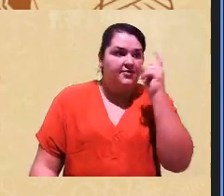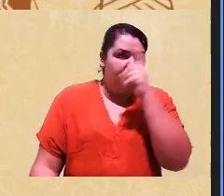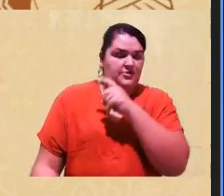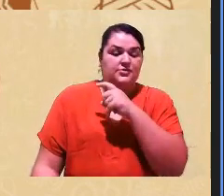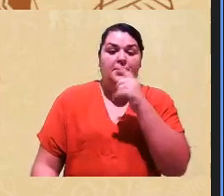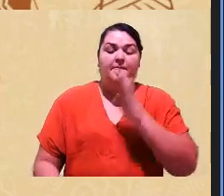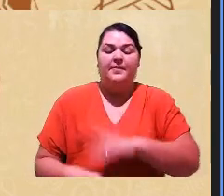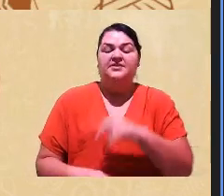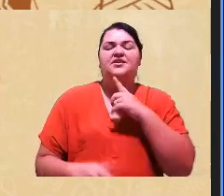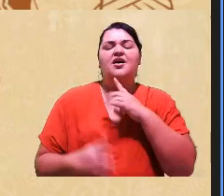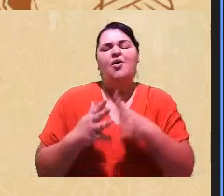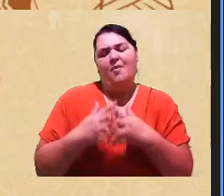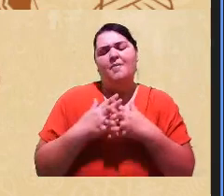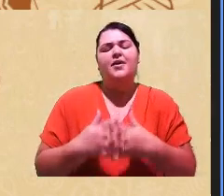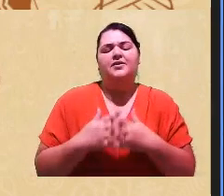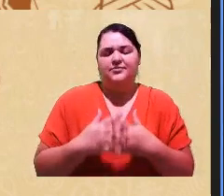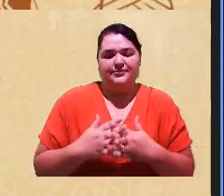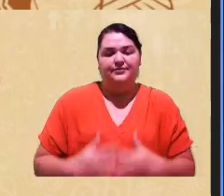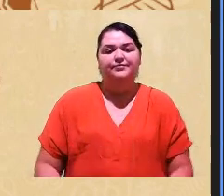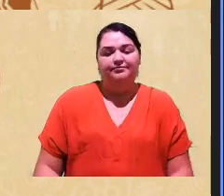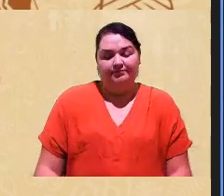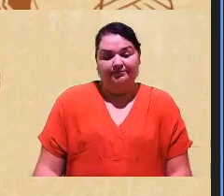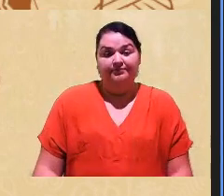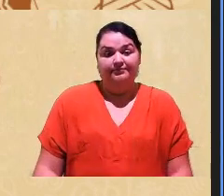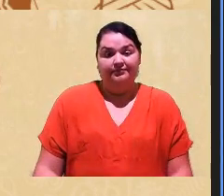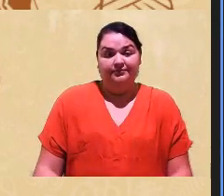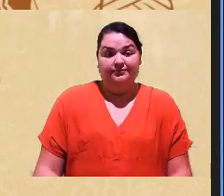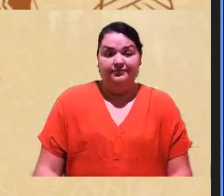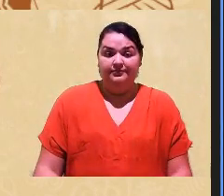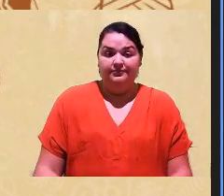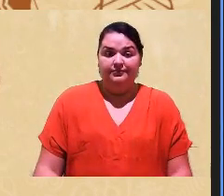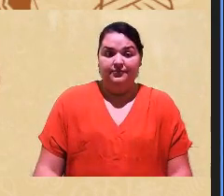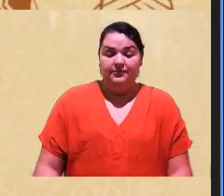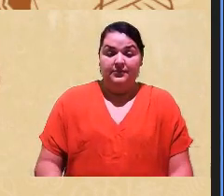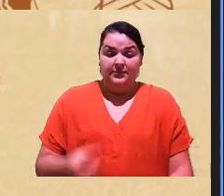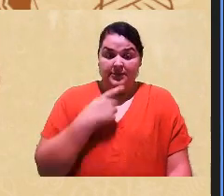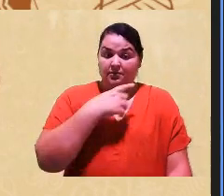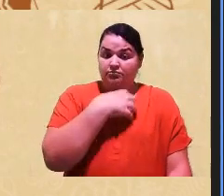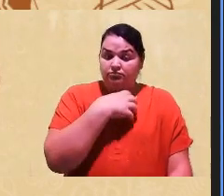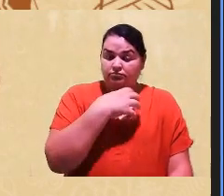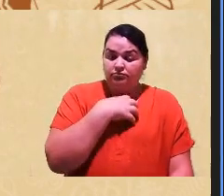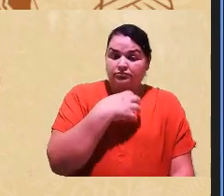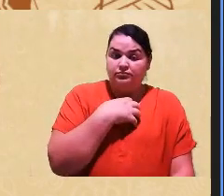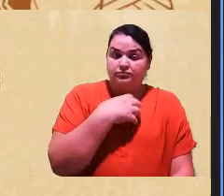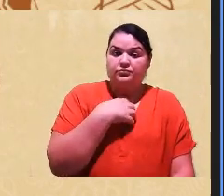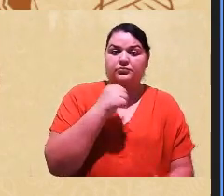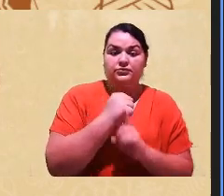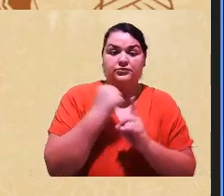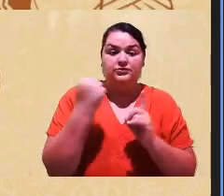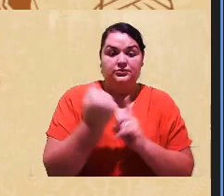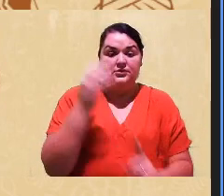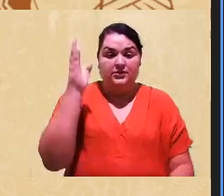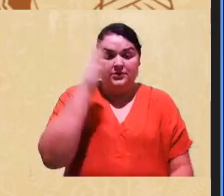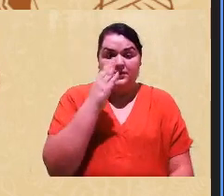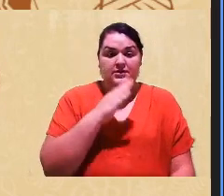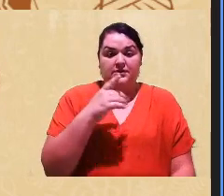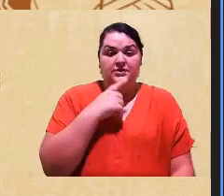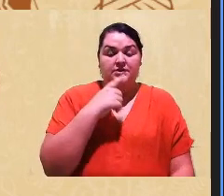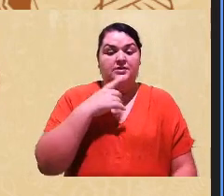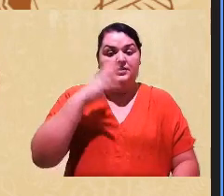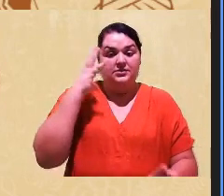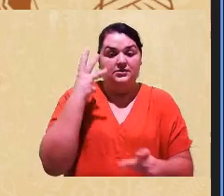complexo. Porque, apesar de que a história da sociedade brasileira é de racialização